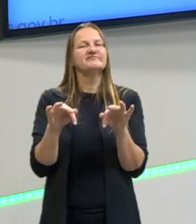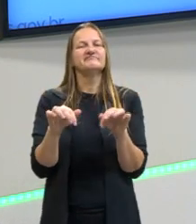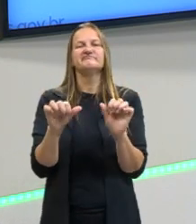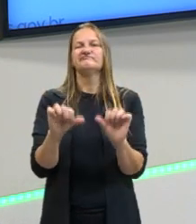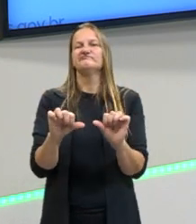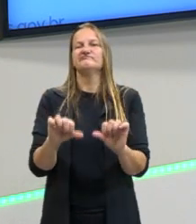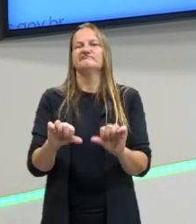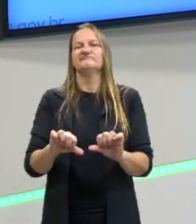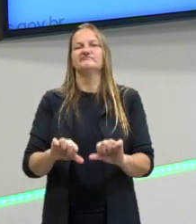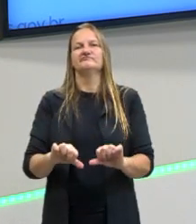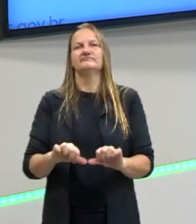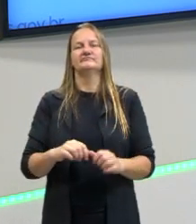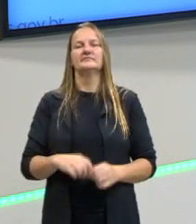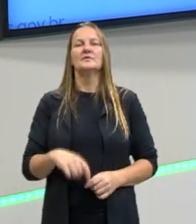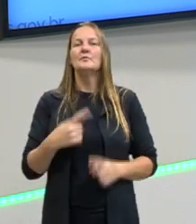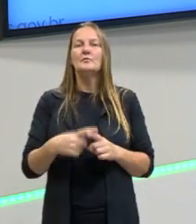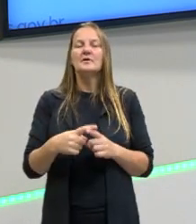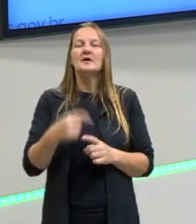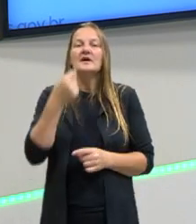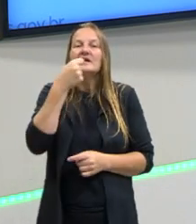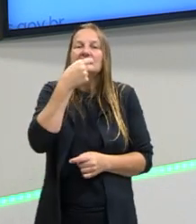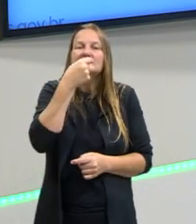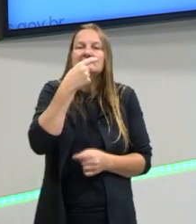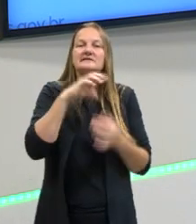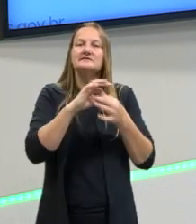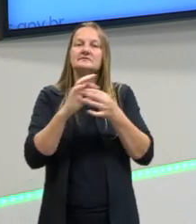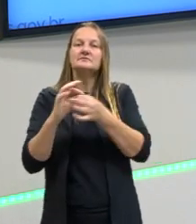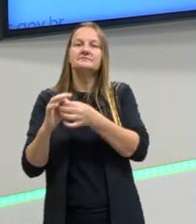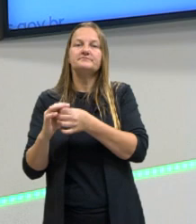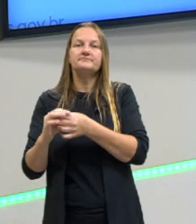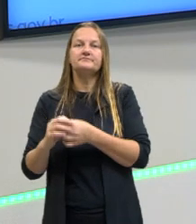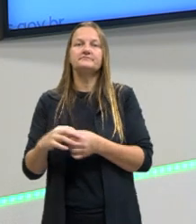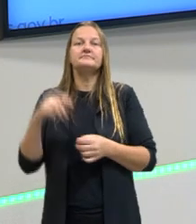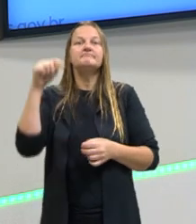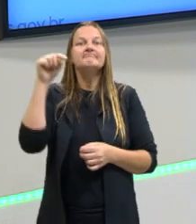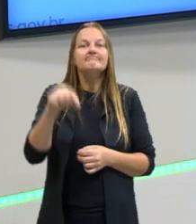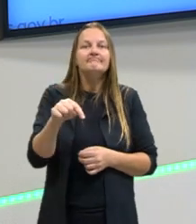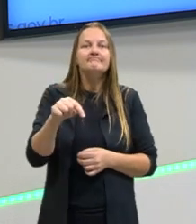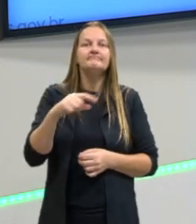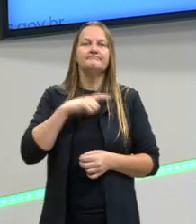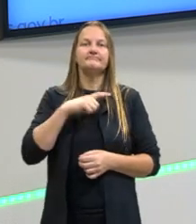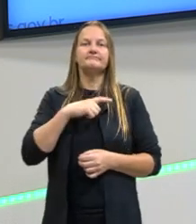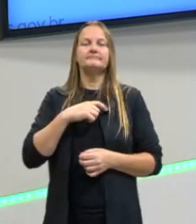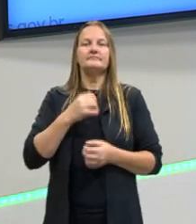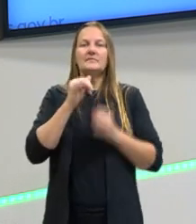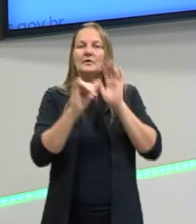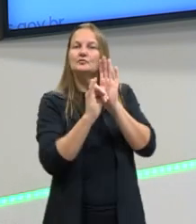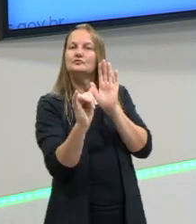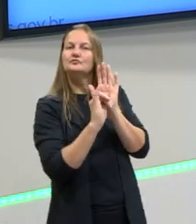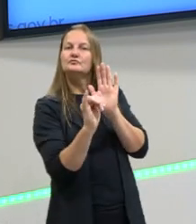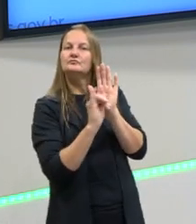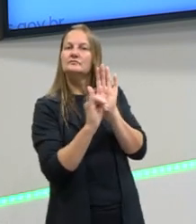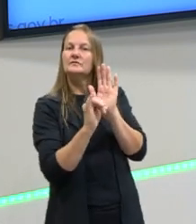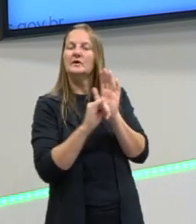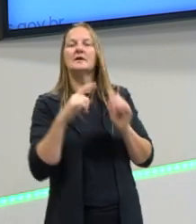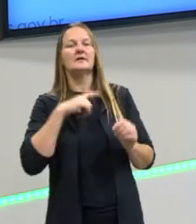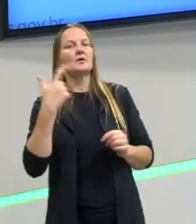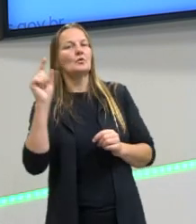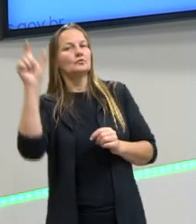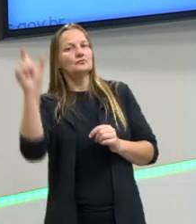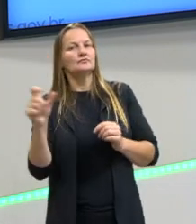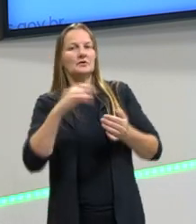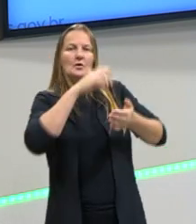Mas qual é a diferença da ironia de situação? Aqui, a gente tem um narrador e um leitor